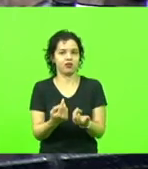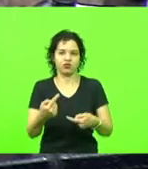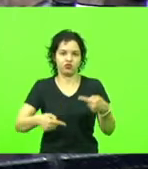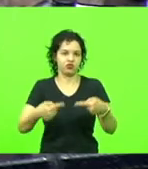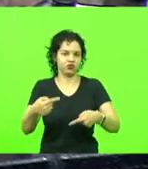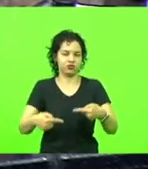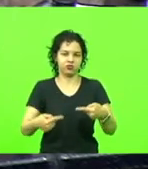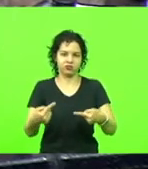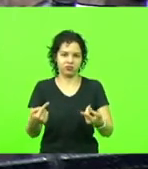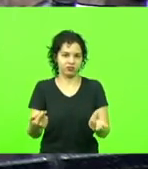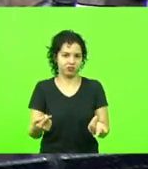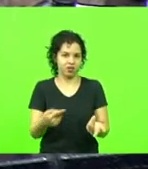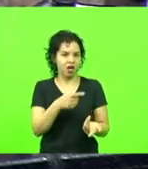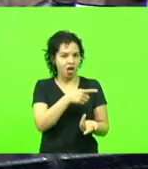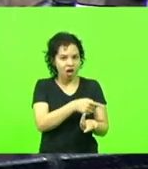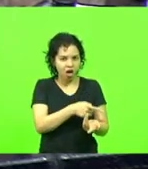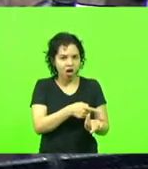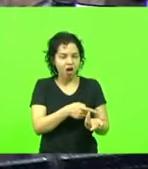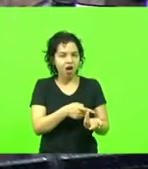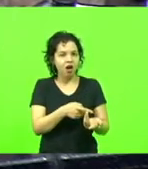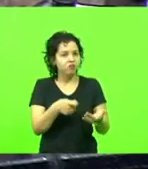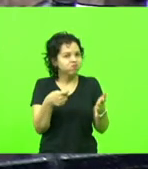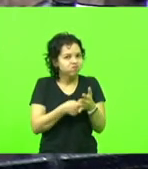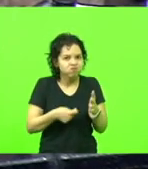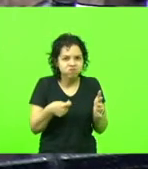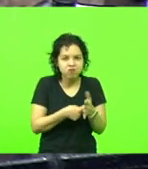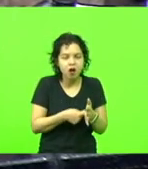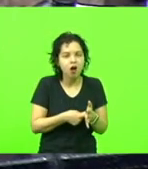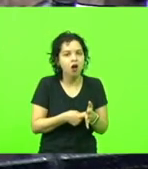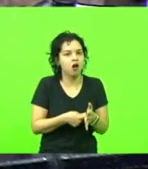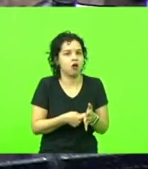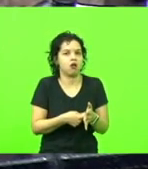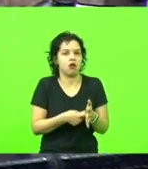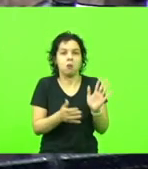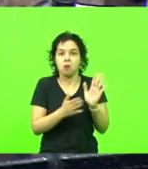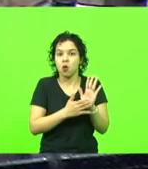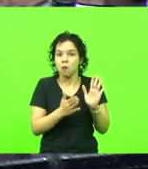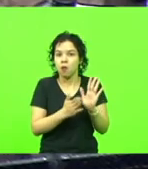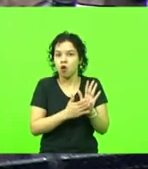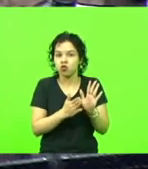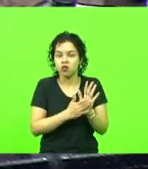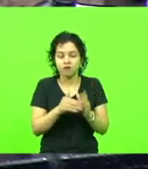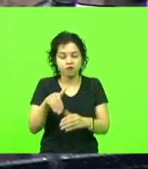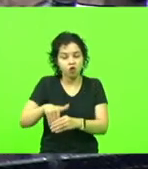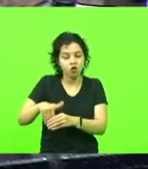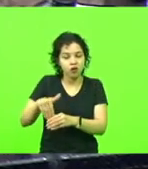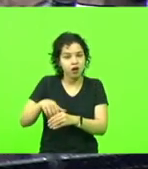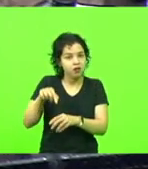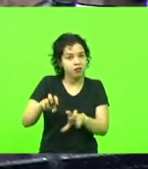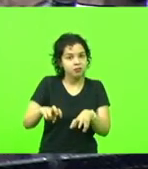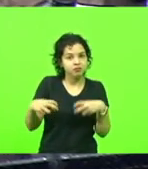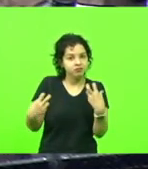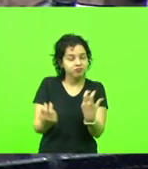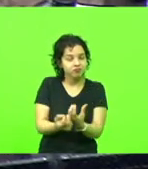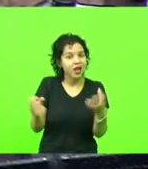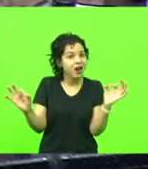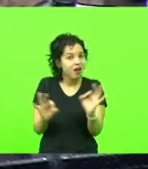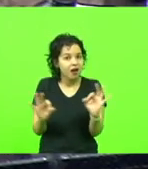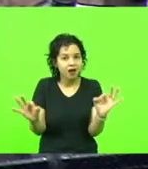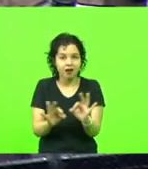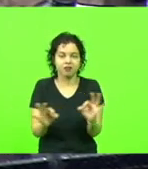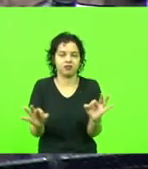Estão fazendo de tudo para que essa proposta sequer seja votada no plenário. Por quê?